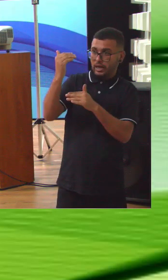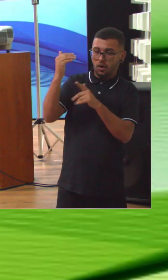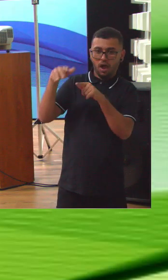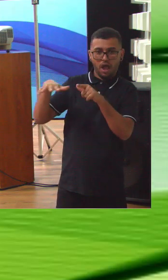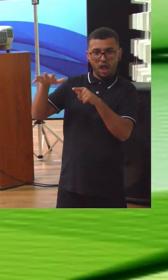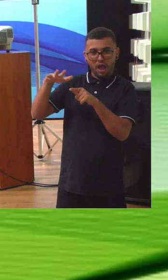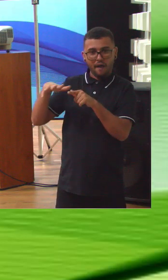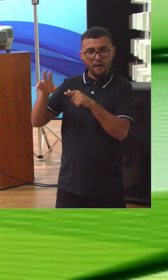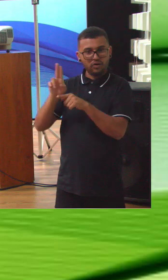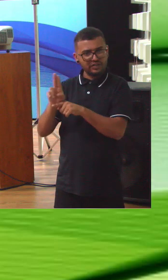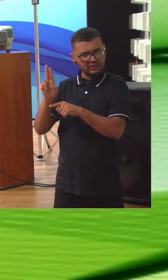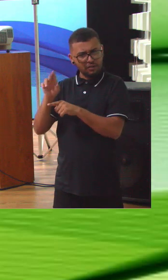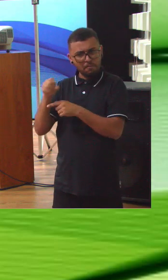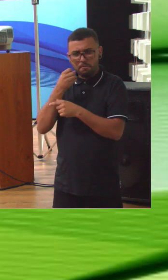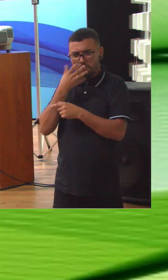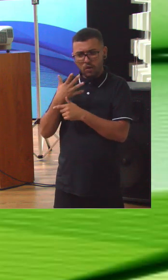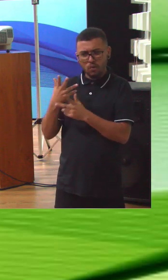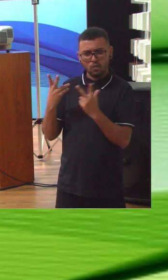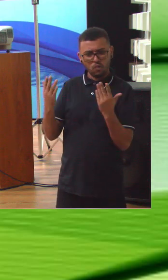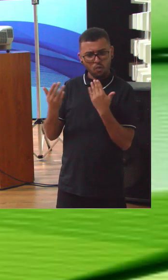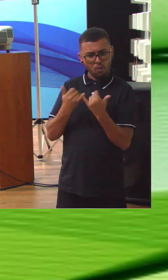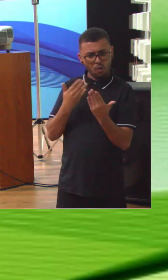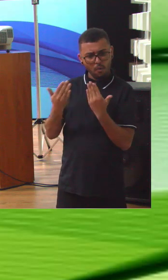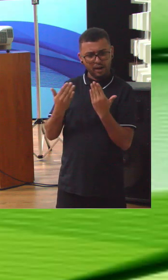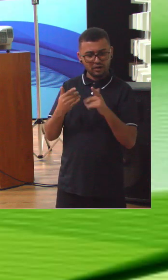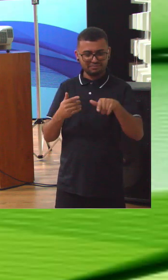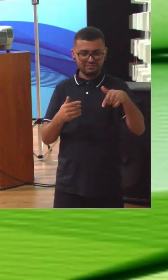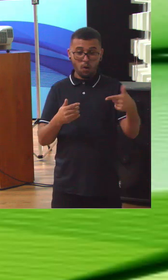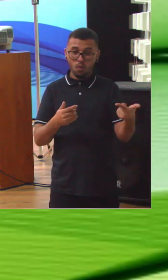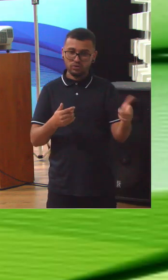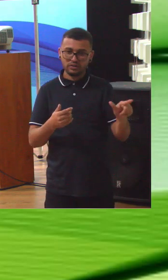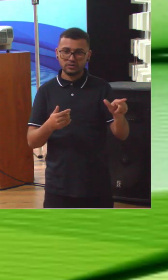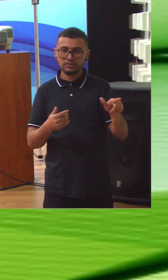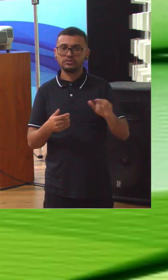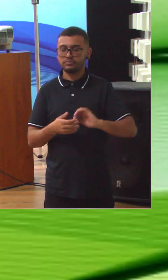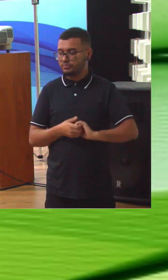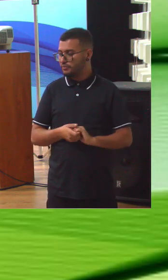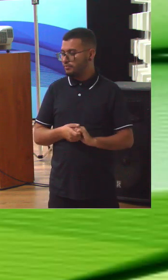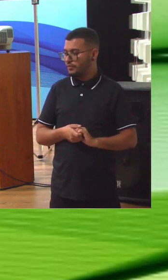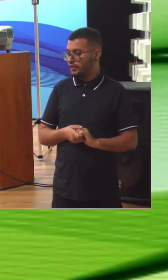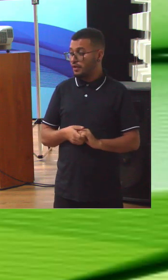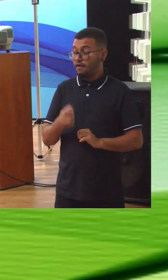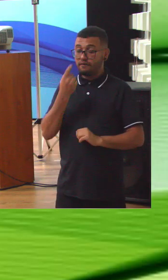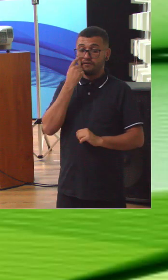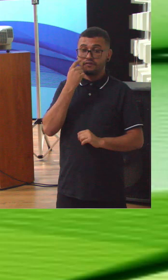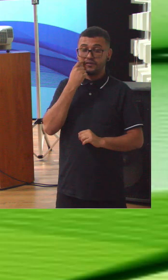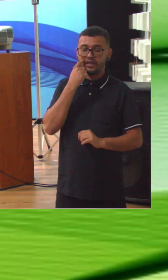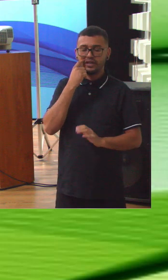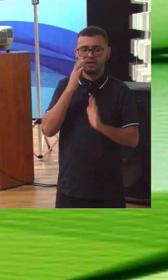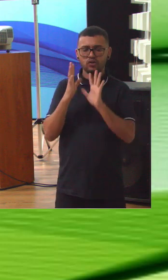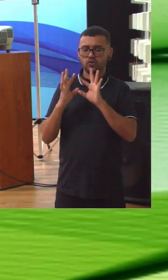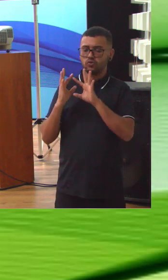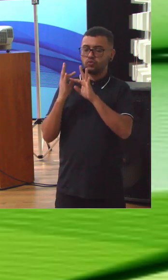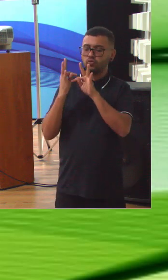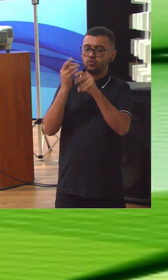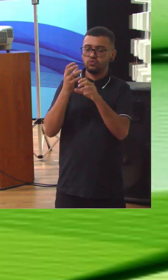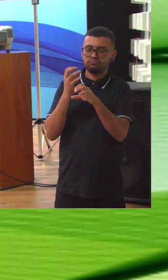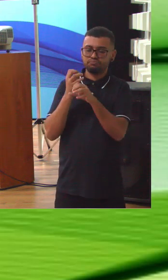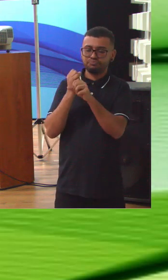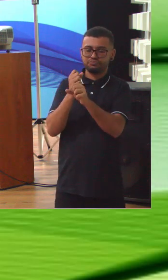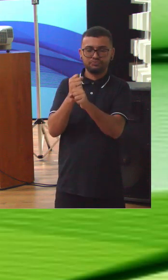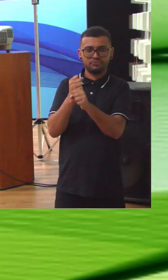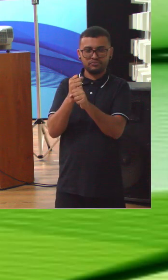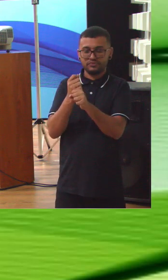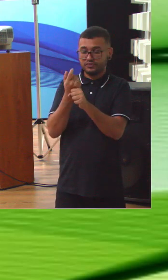das organizações semelhantes a eles quando a gente olha então para os resultados em geral do IGG onde é que as